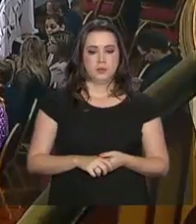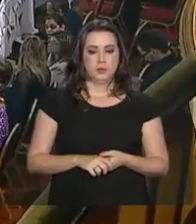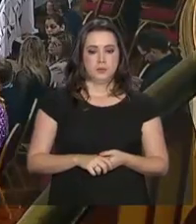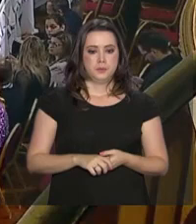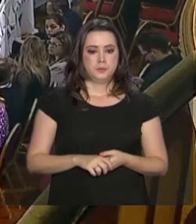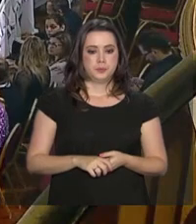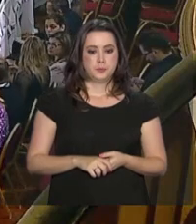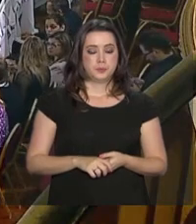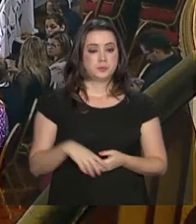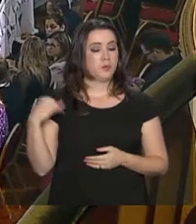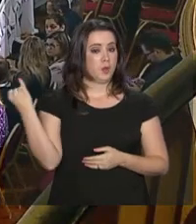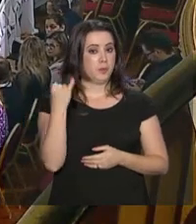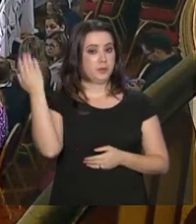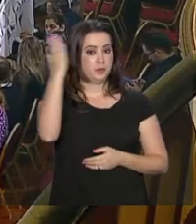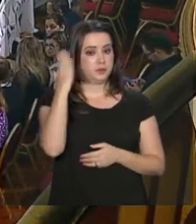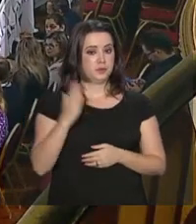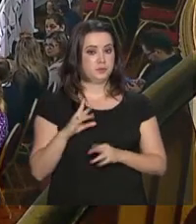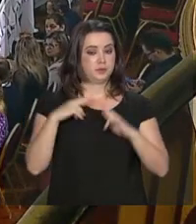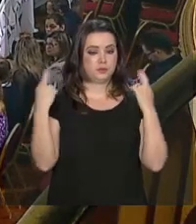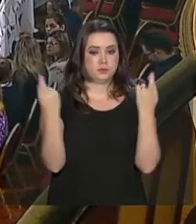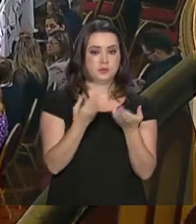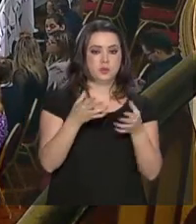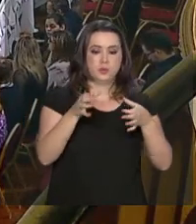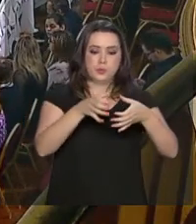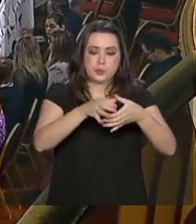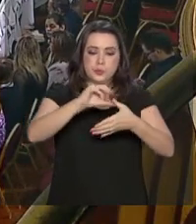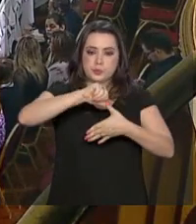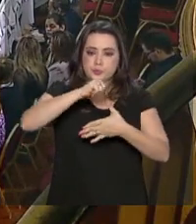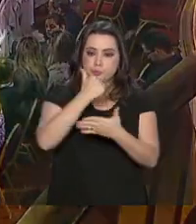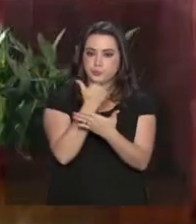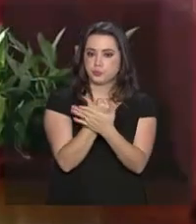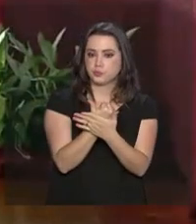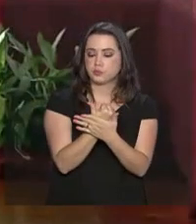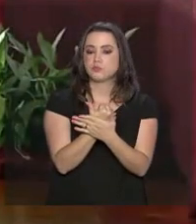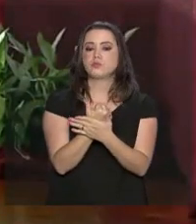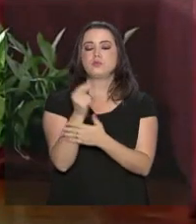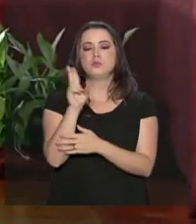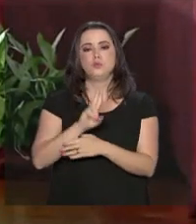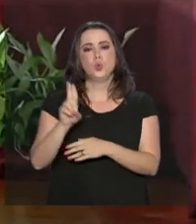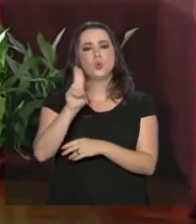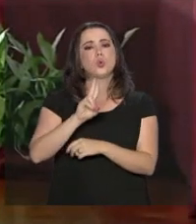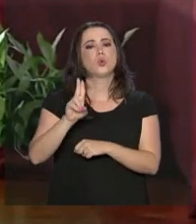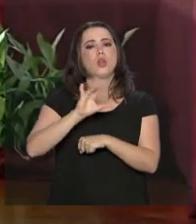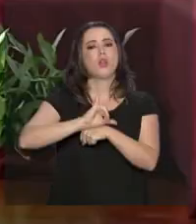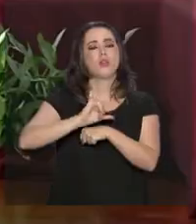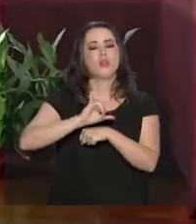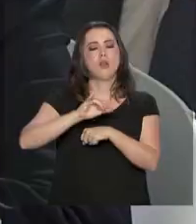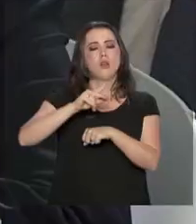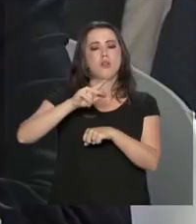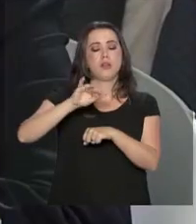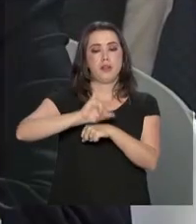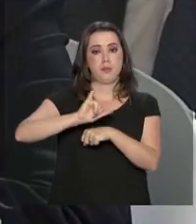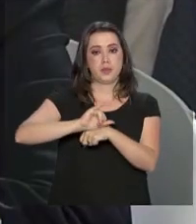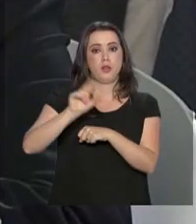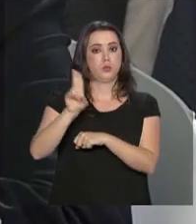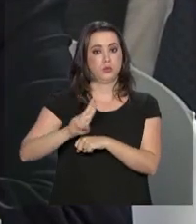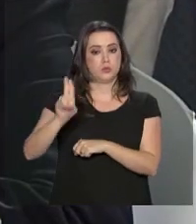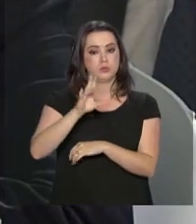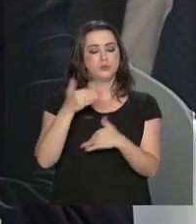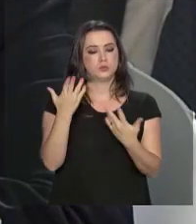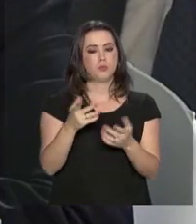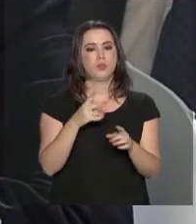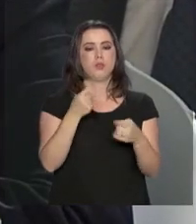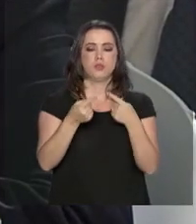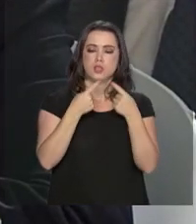O destaque do Brasil na reunião de cúpula do Mercosul em Montevideo, no Uruguai, foi para os avanços nas negociações do bloco com